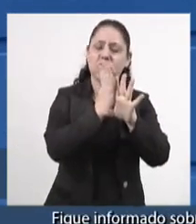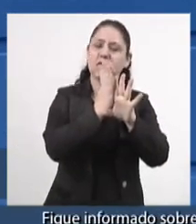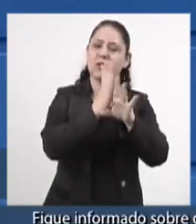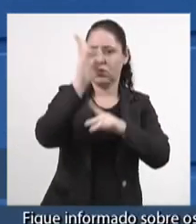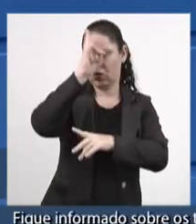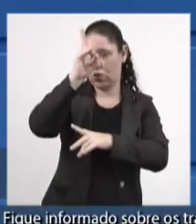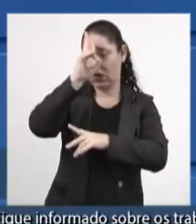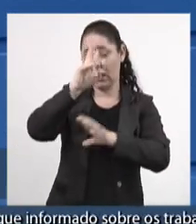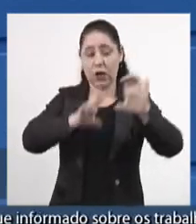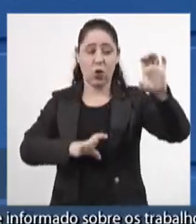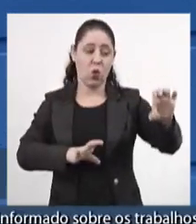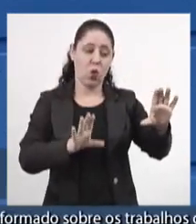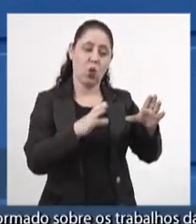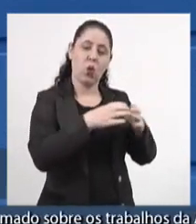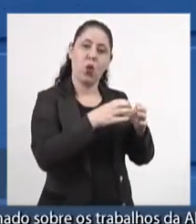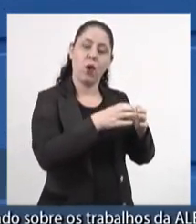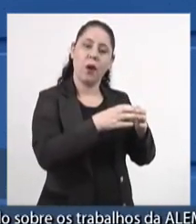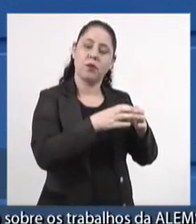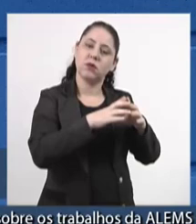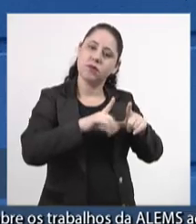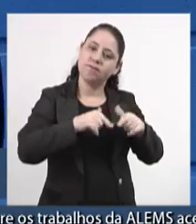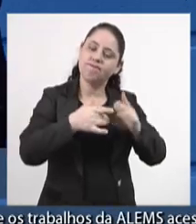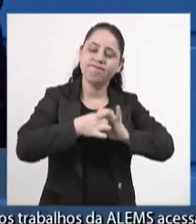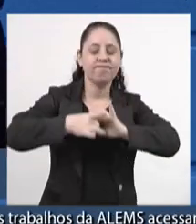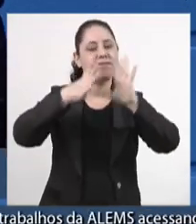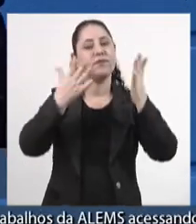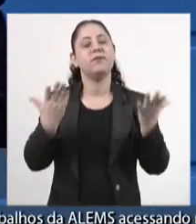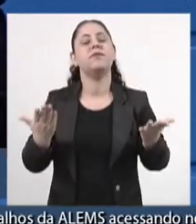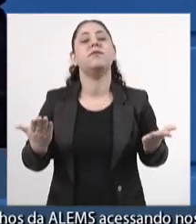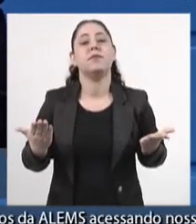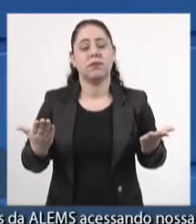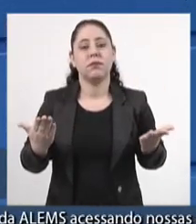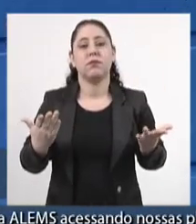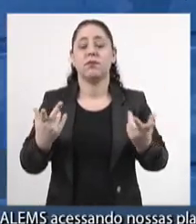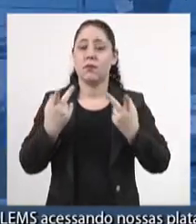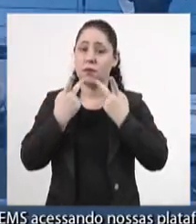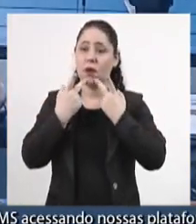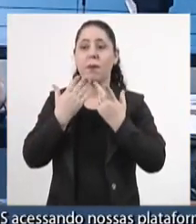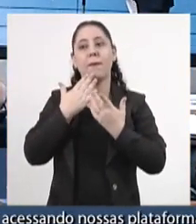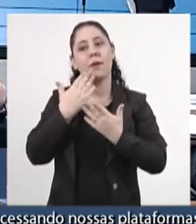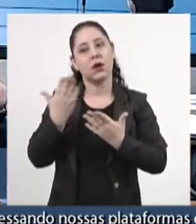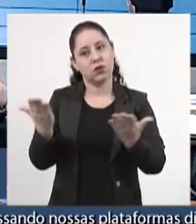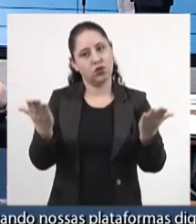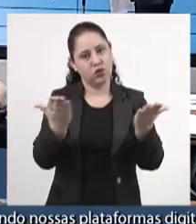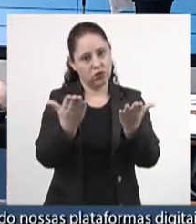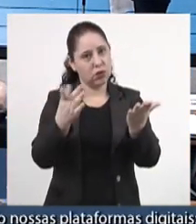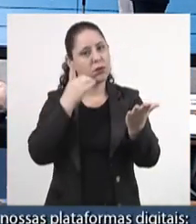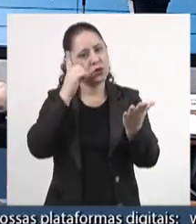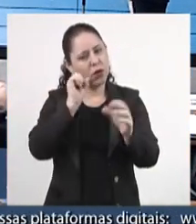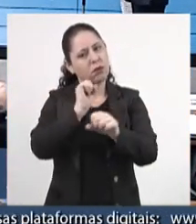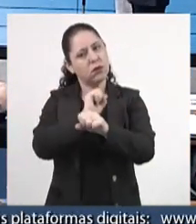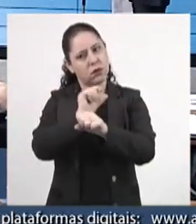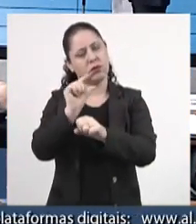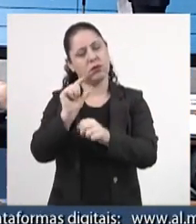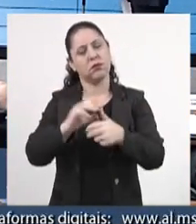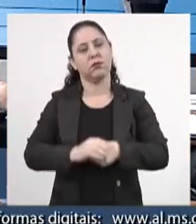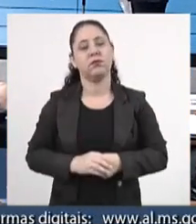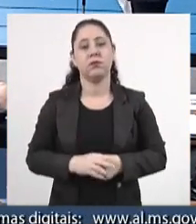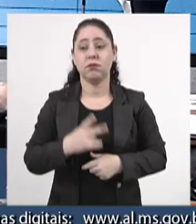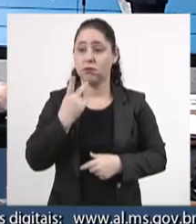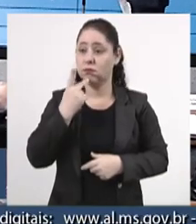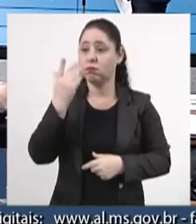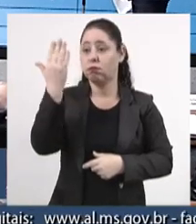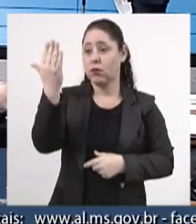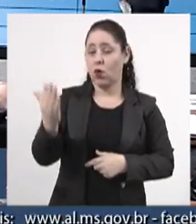do que a esquerda defendendo liberdade? Quero solicitar aos deputados, só um pouquinho, deputado. dizer à Vossa Excelência